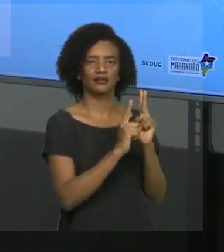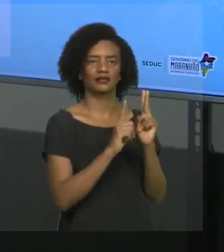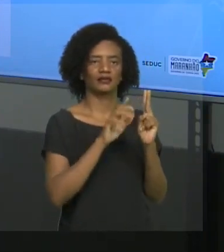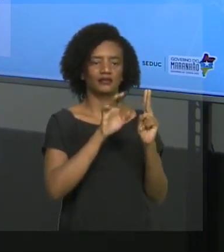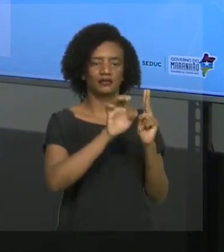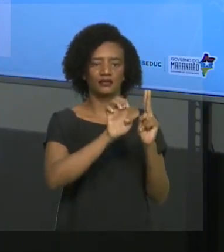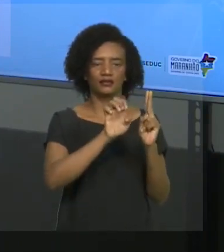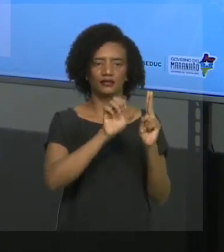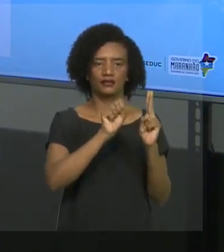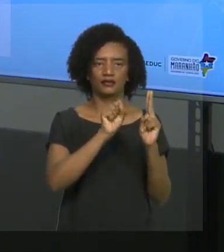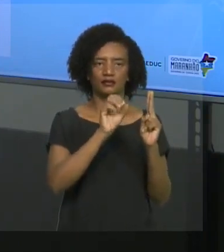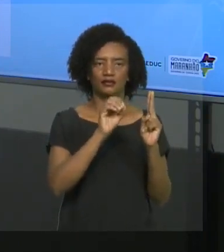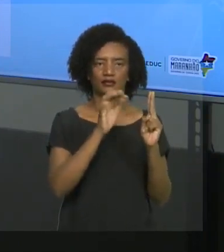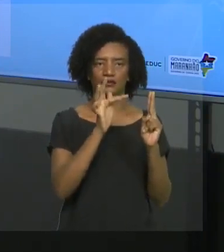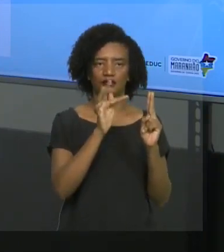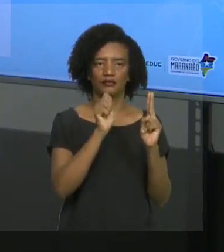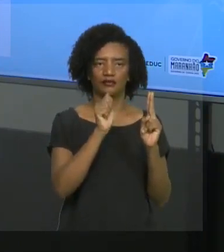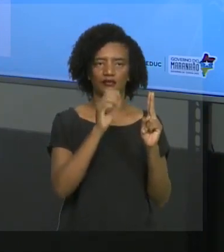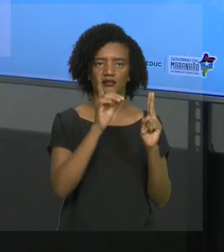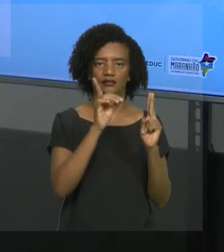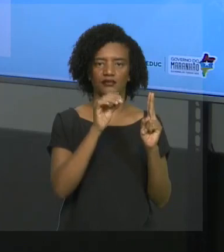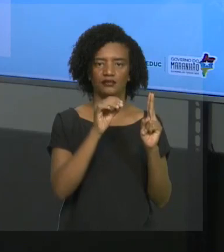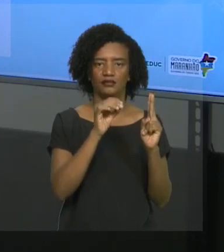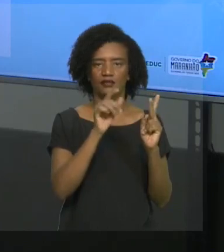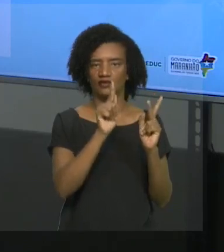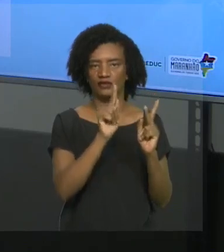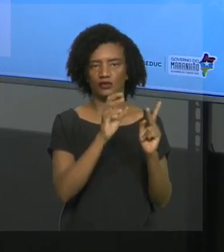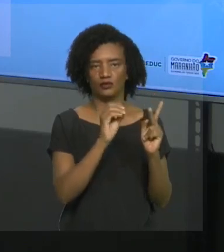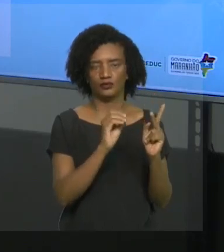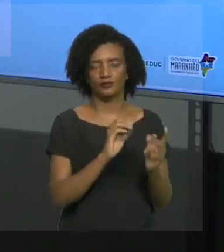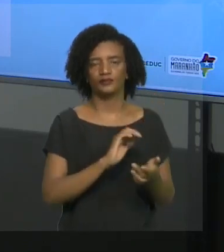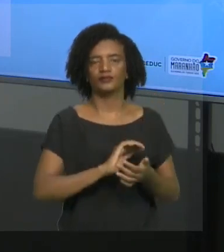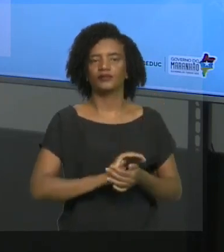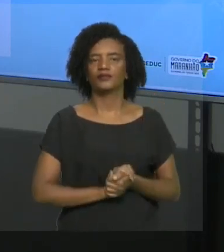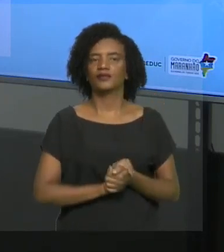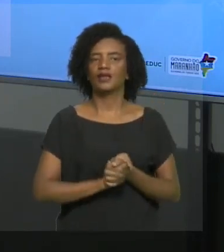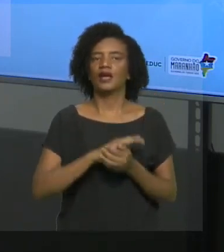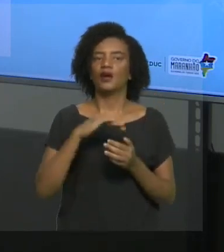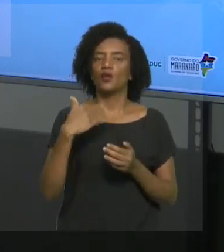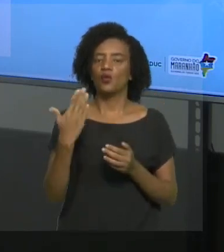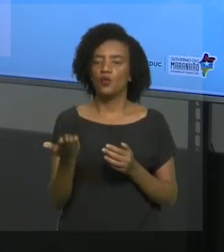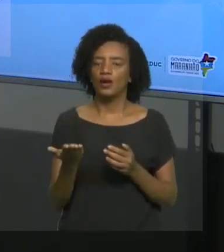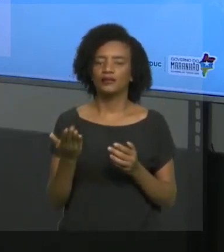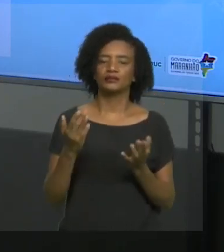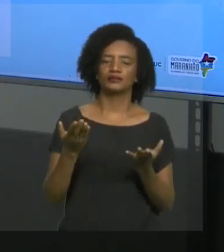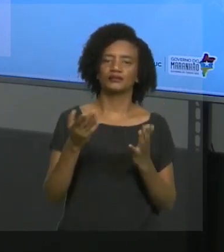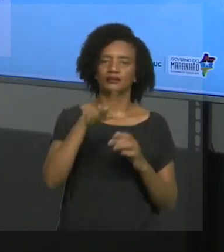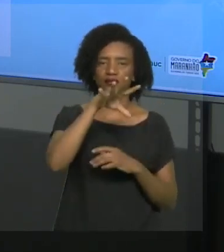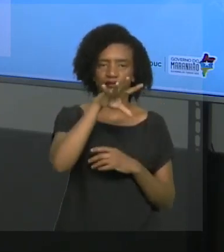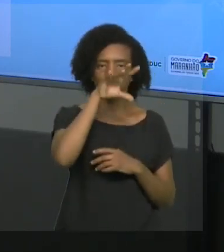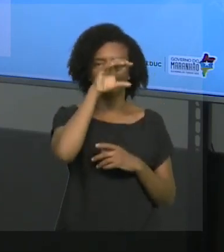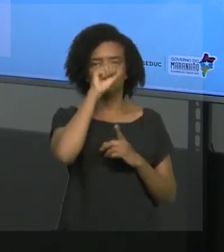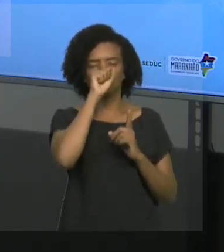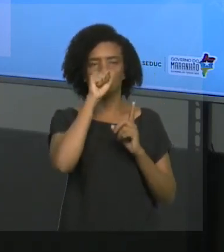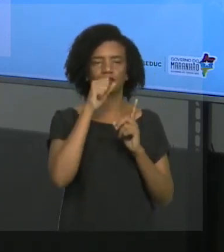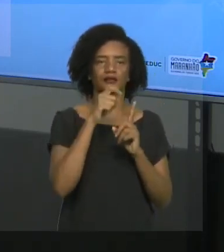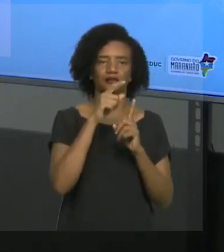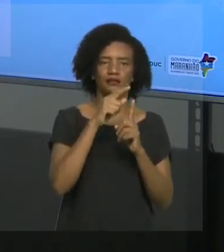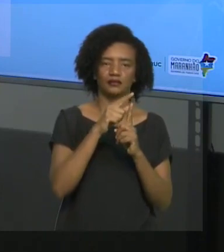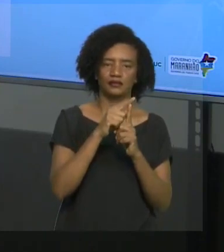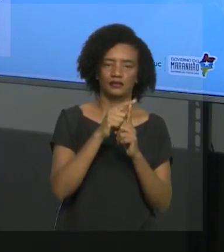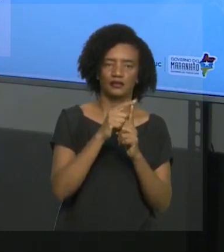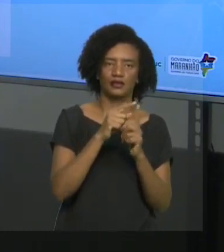coisa, ele fecha a via respiratória. Quando a gente está respirando, ele é para permitir a passagem de ar.